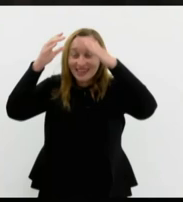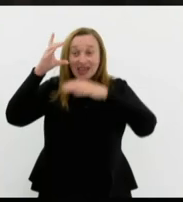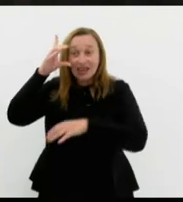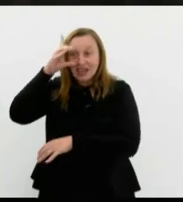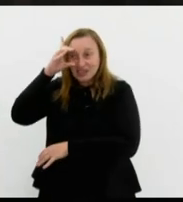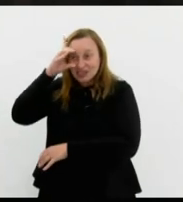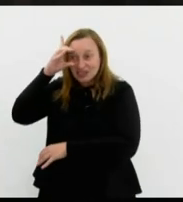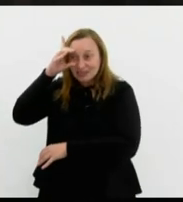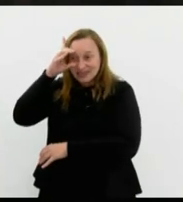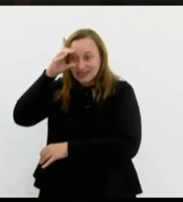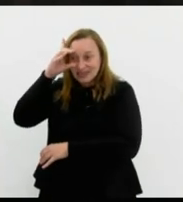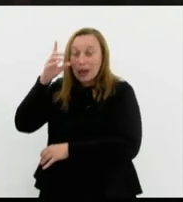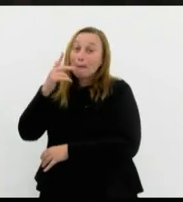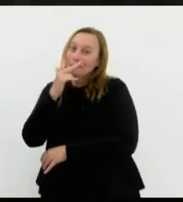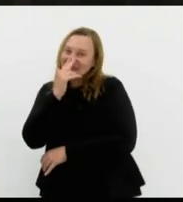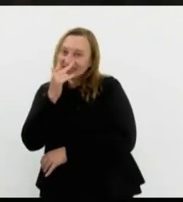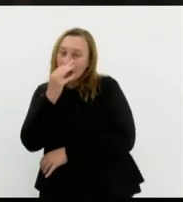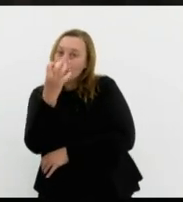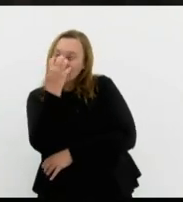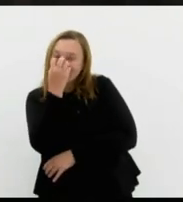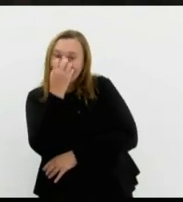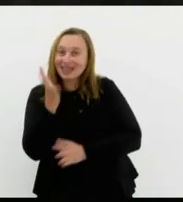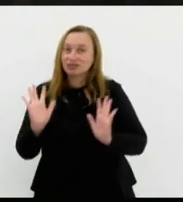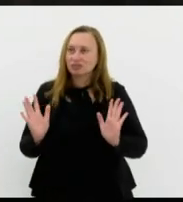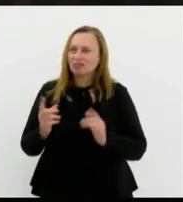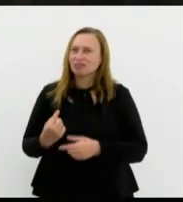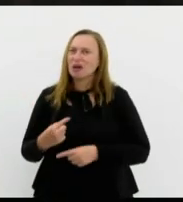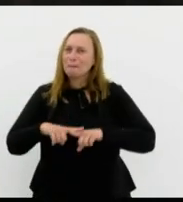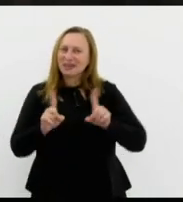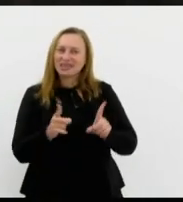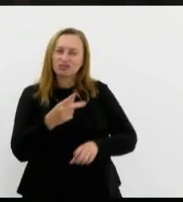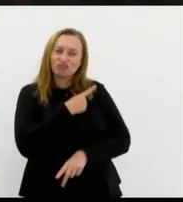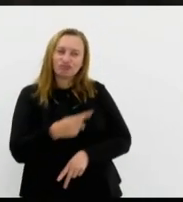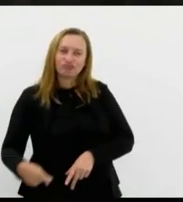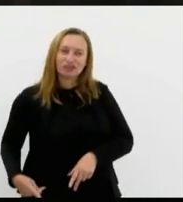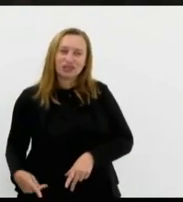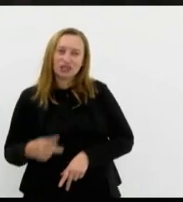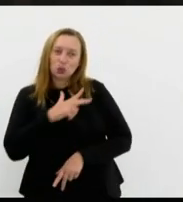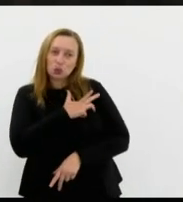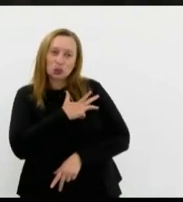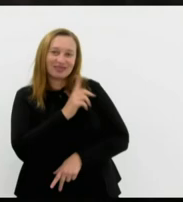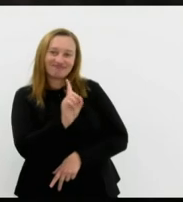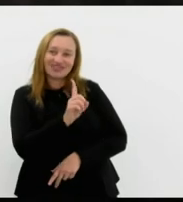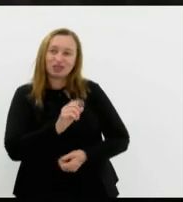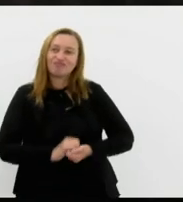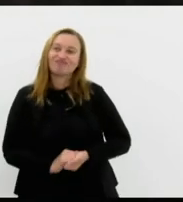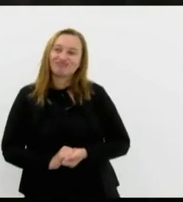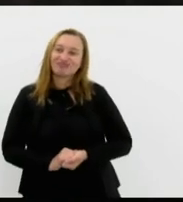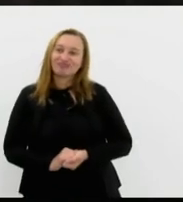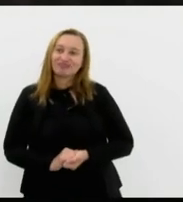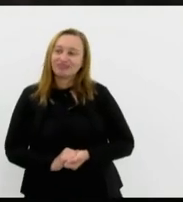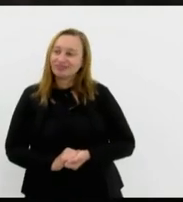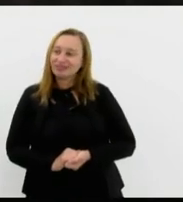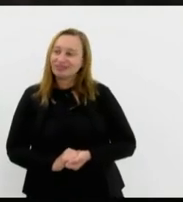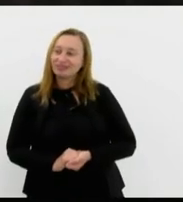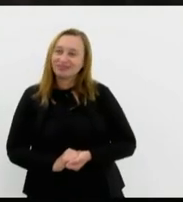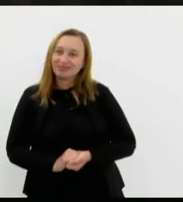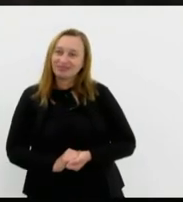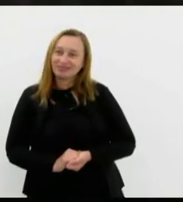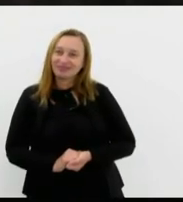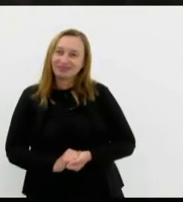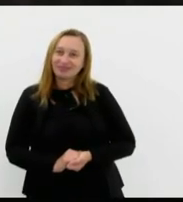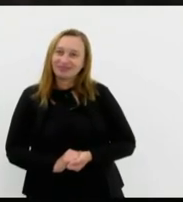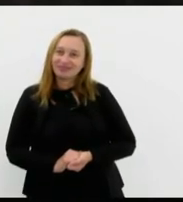engraçada pelo menos ele não ele se acha e ele nessa lua de mel dele